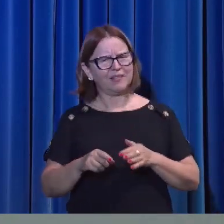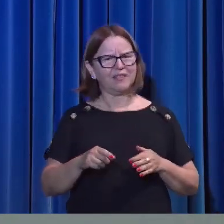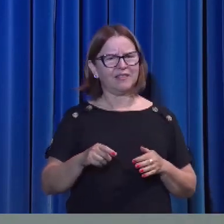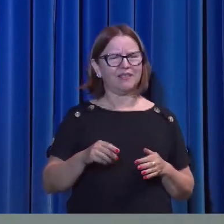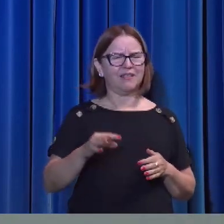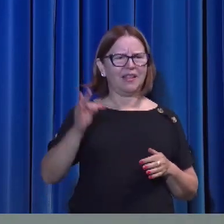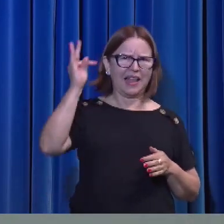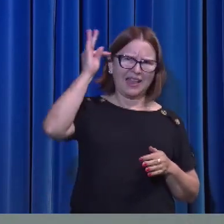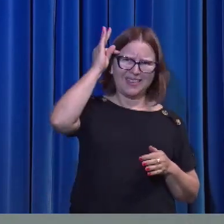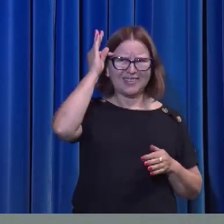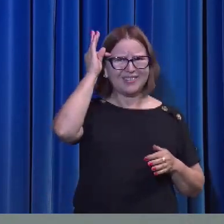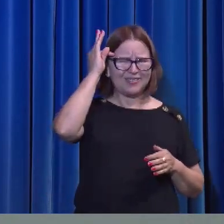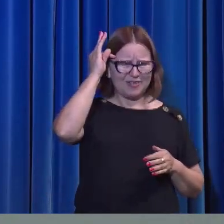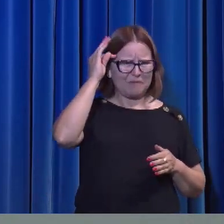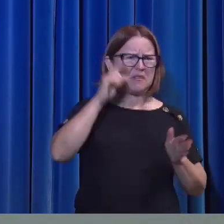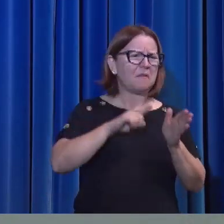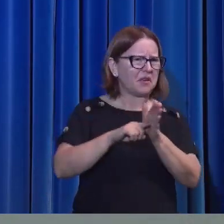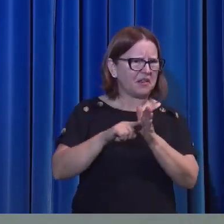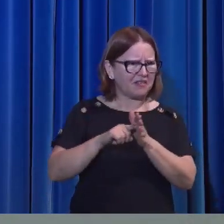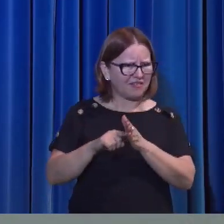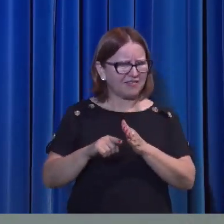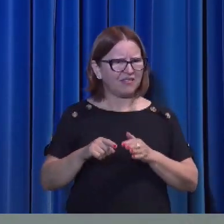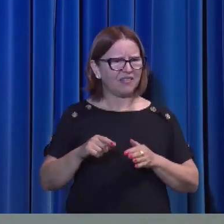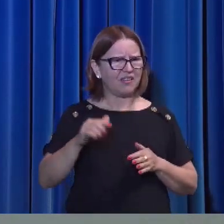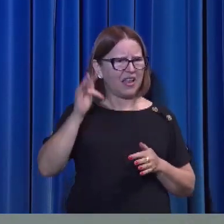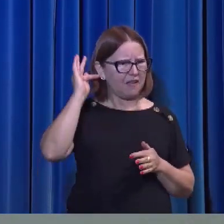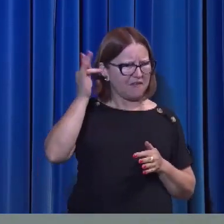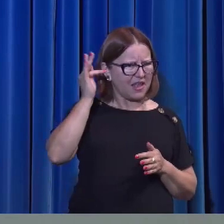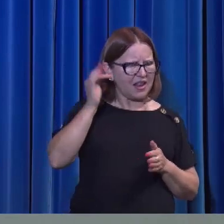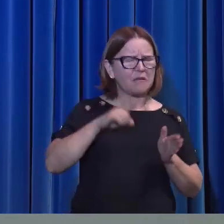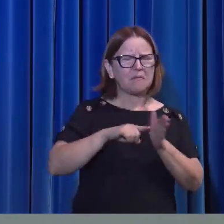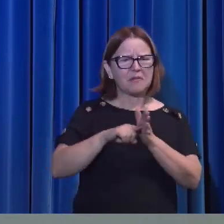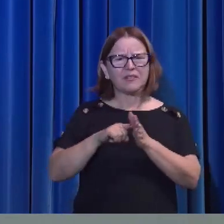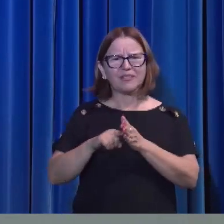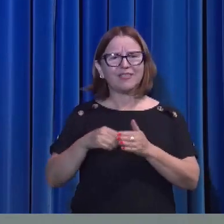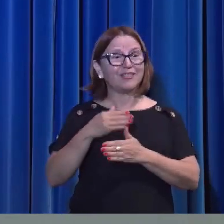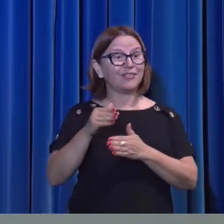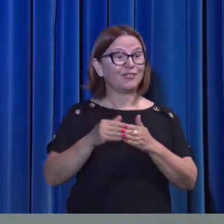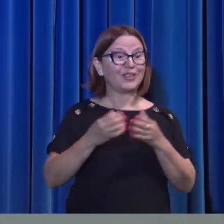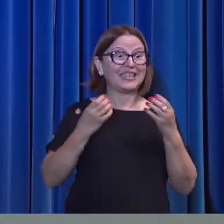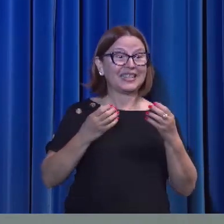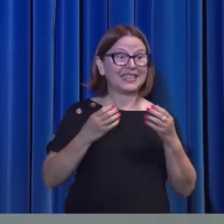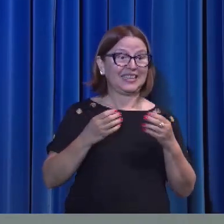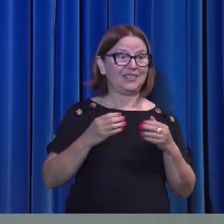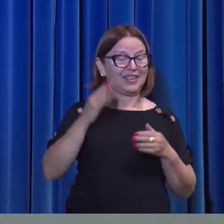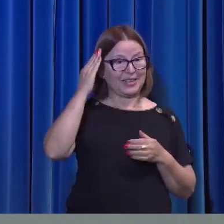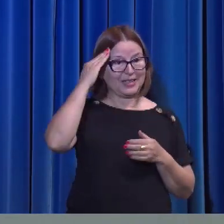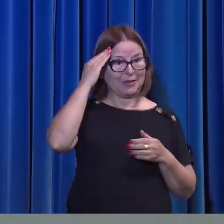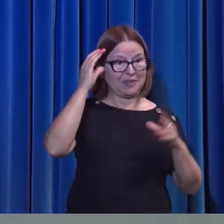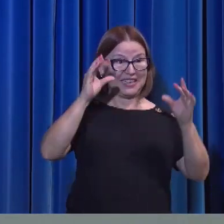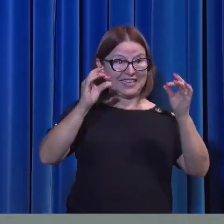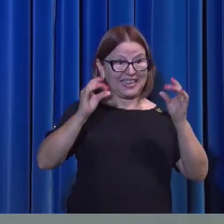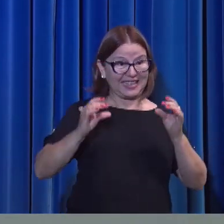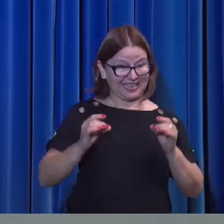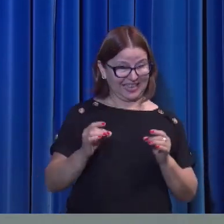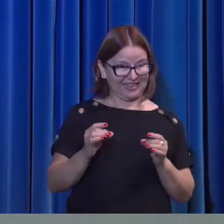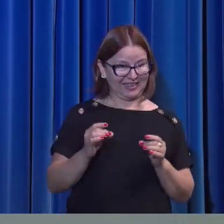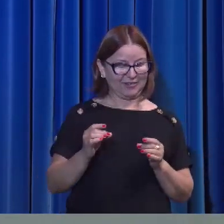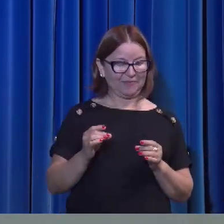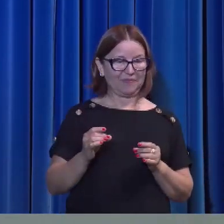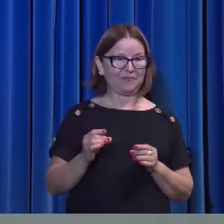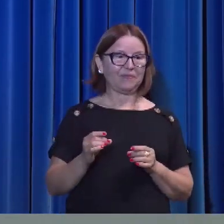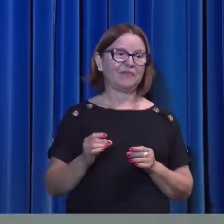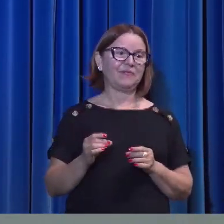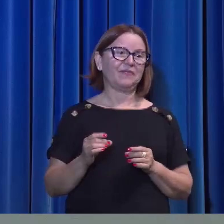de Filipe. Todos eles querendo saber algum detalhe a respeito do assunto. E